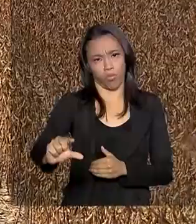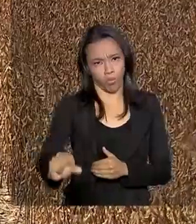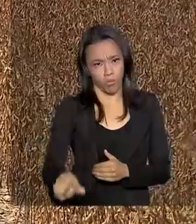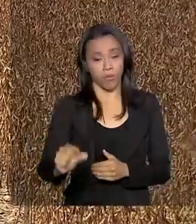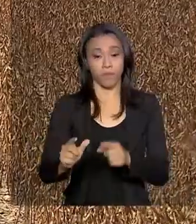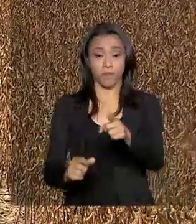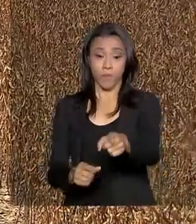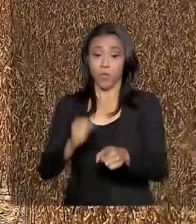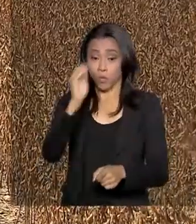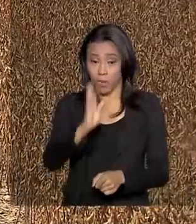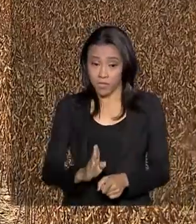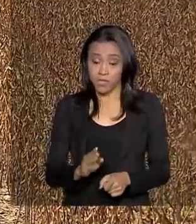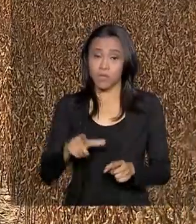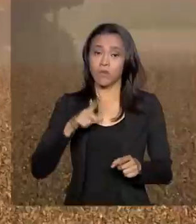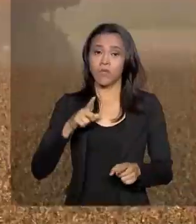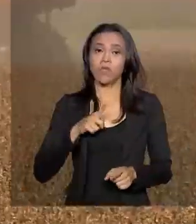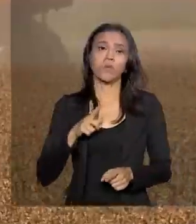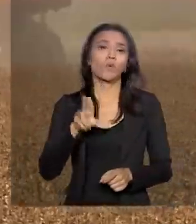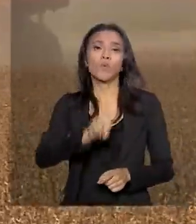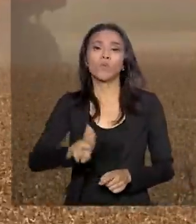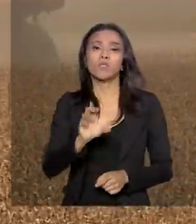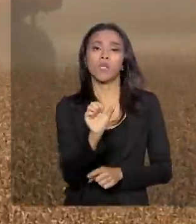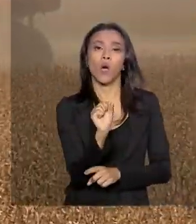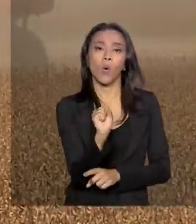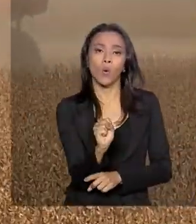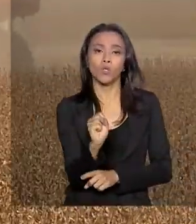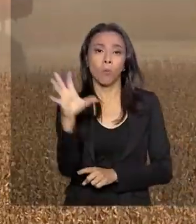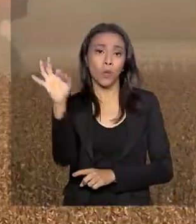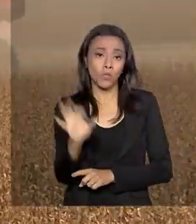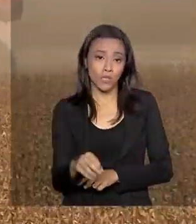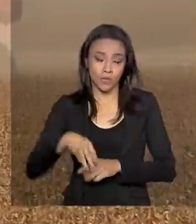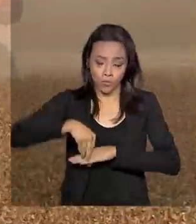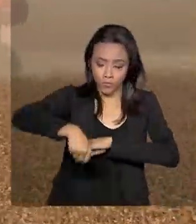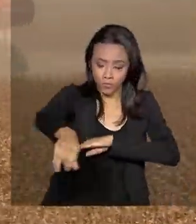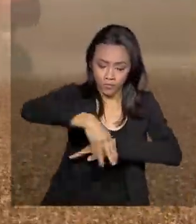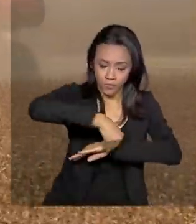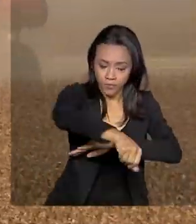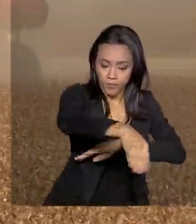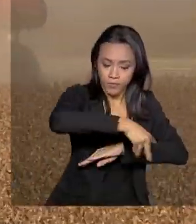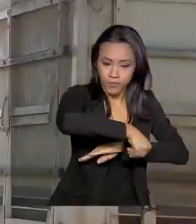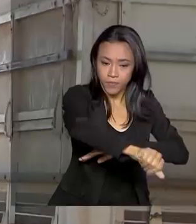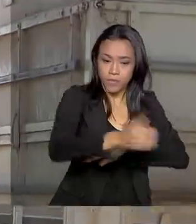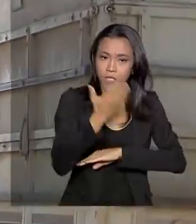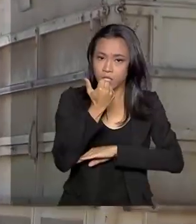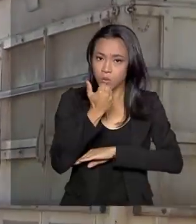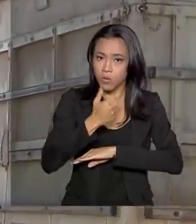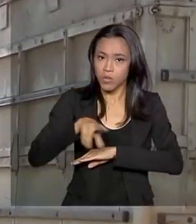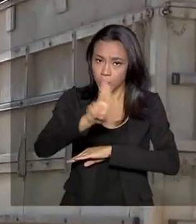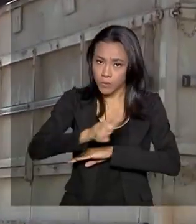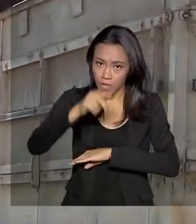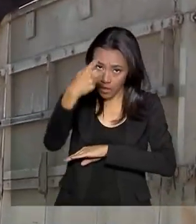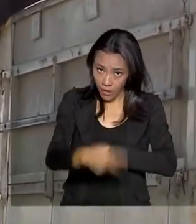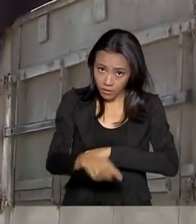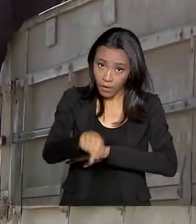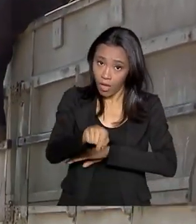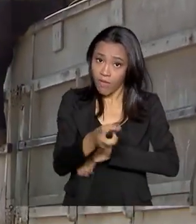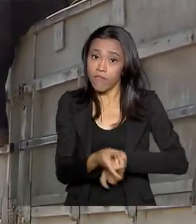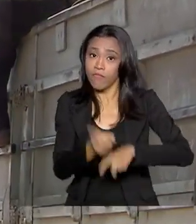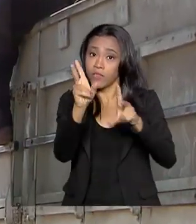planta apenas em 8% do território nacional. E os alimentos produzidos aqui são exportados para